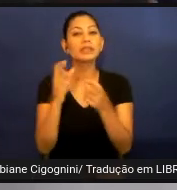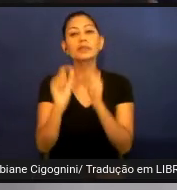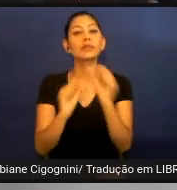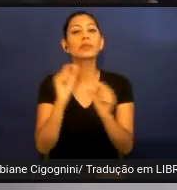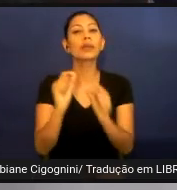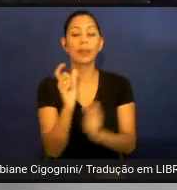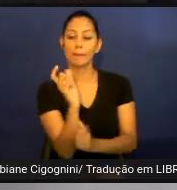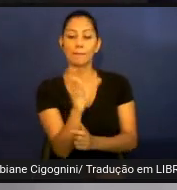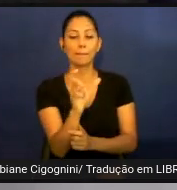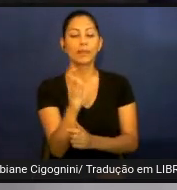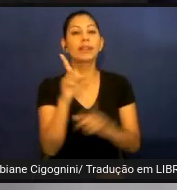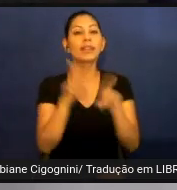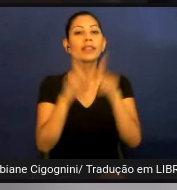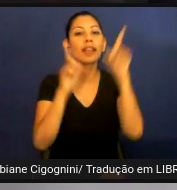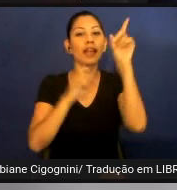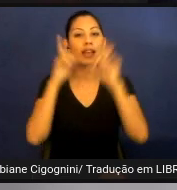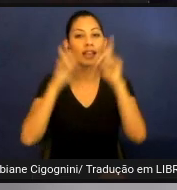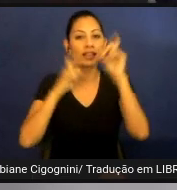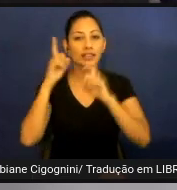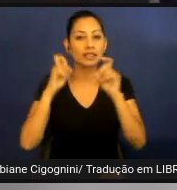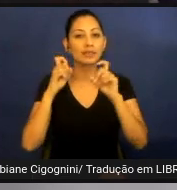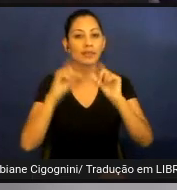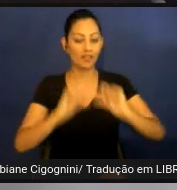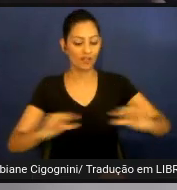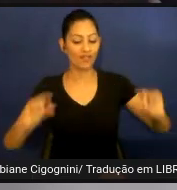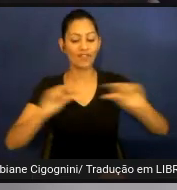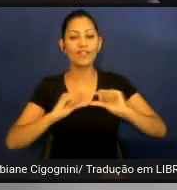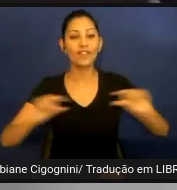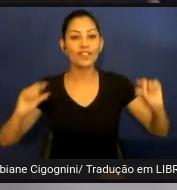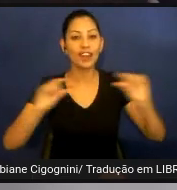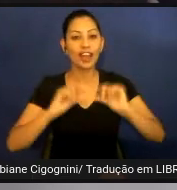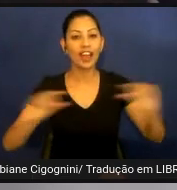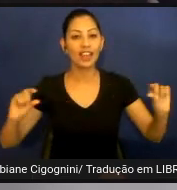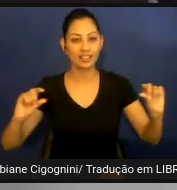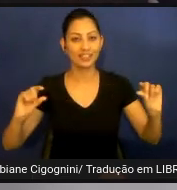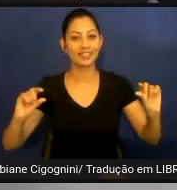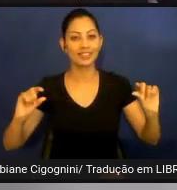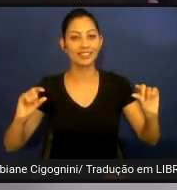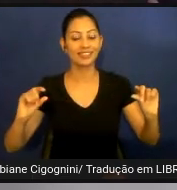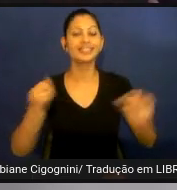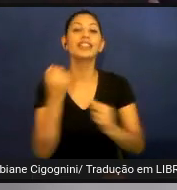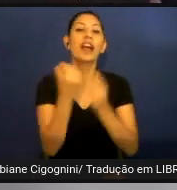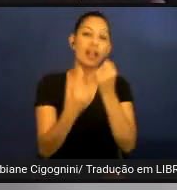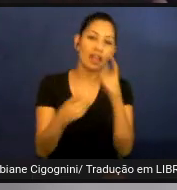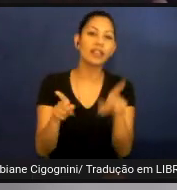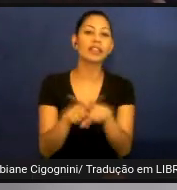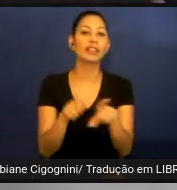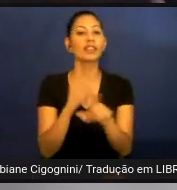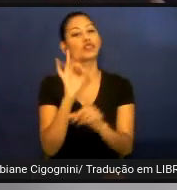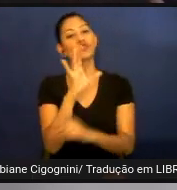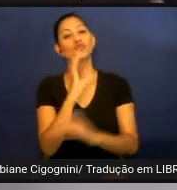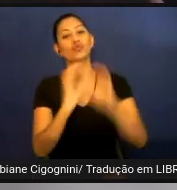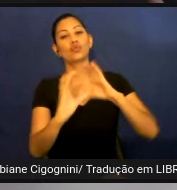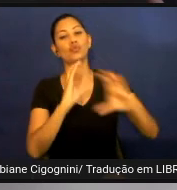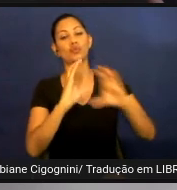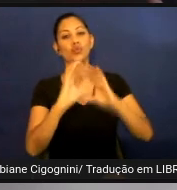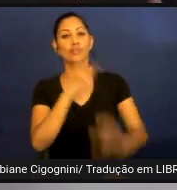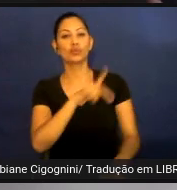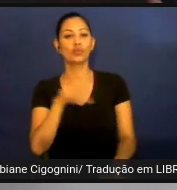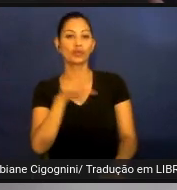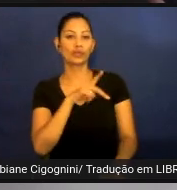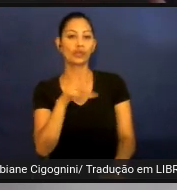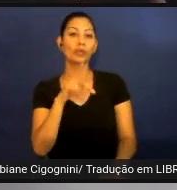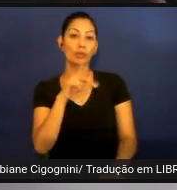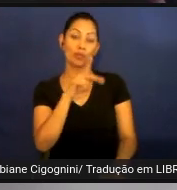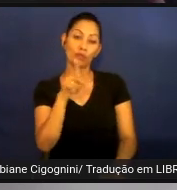até frases completas mas alguns utilizavam apenas para se comunicar com o professor que é surdo